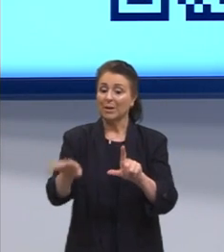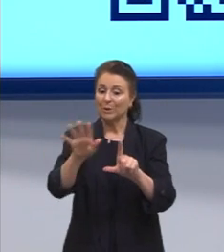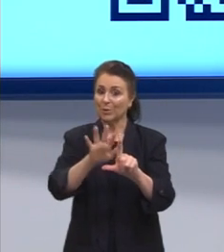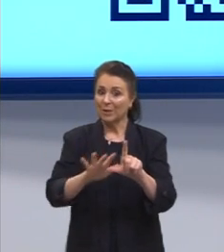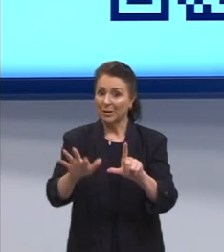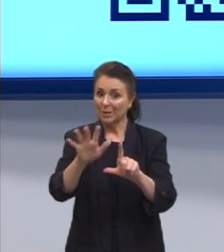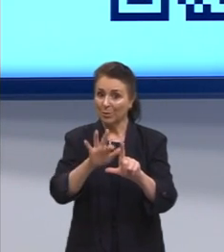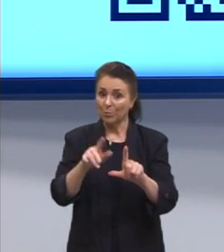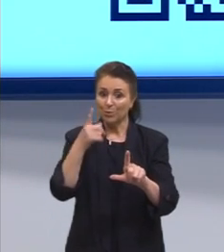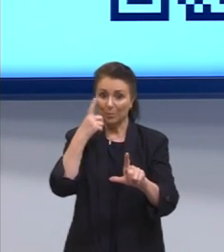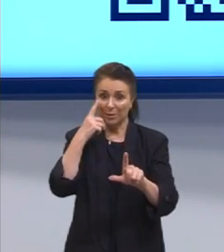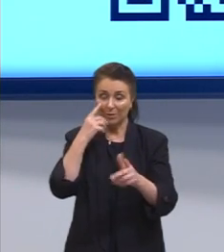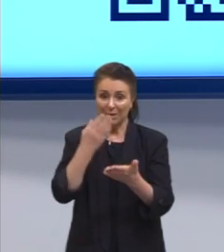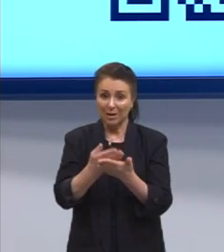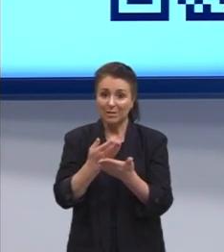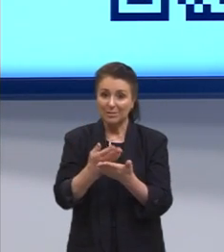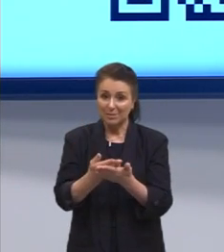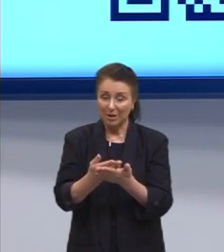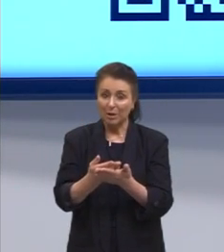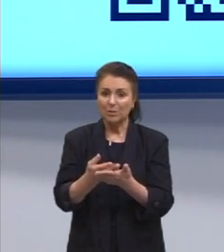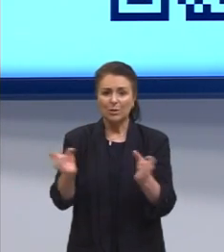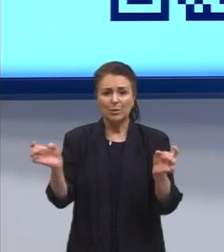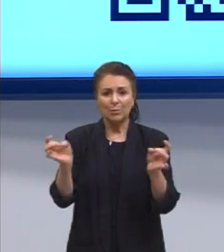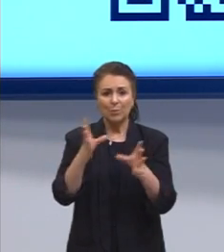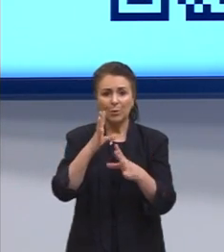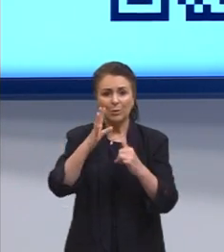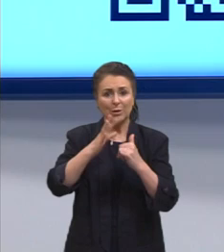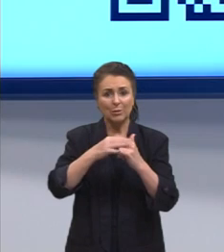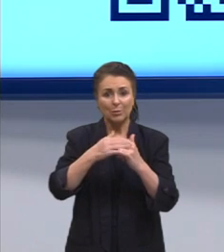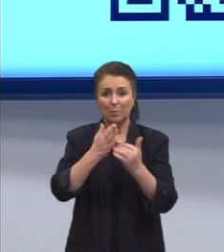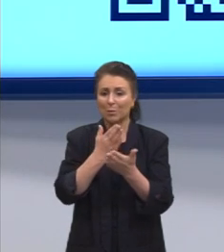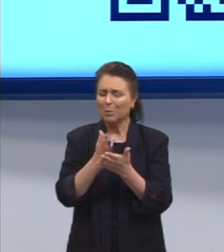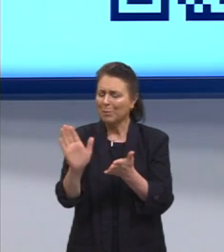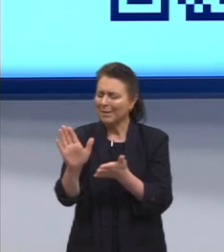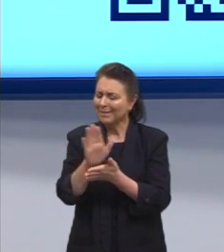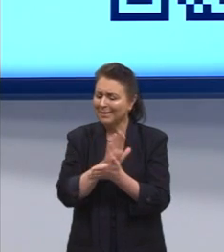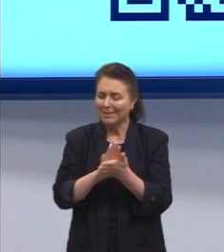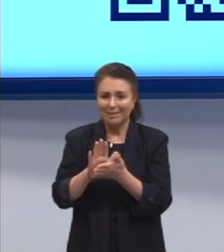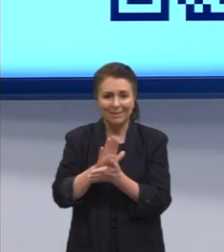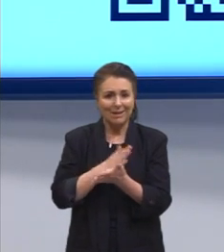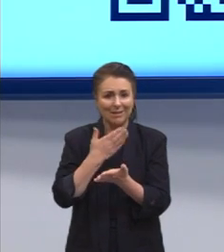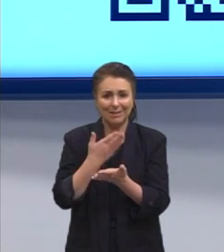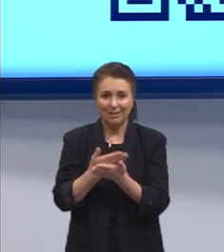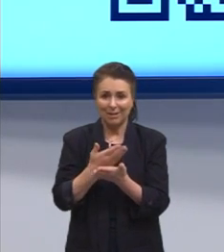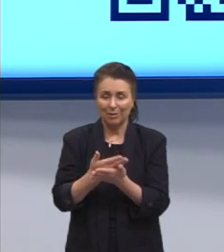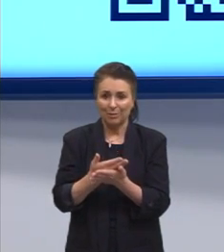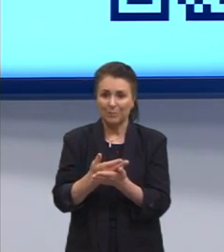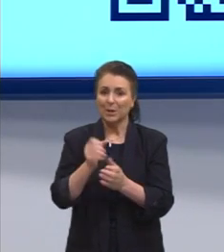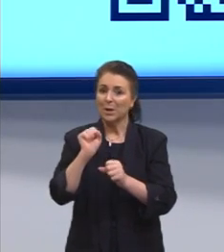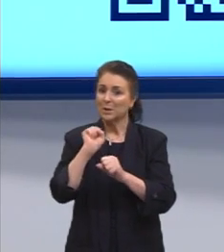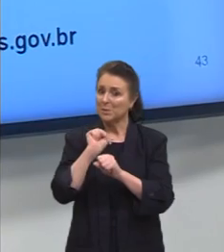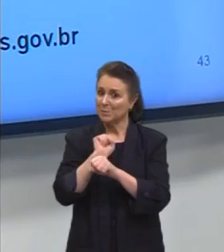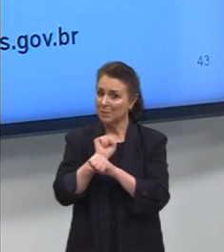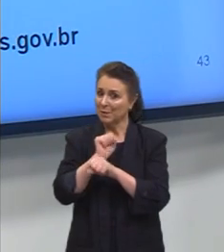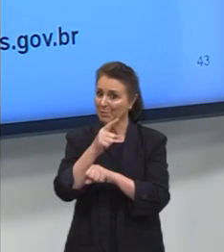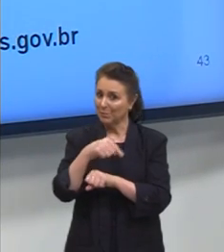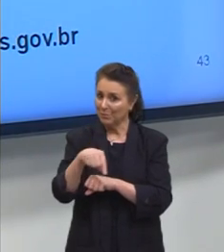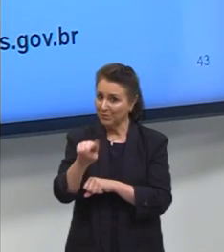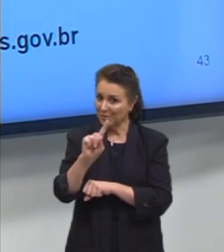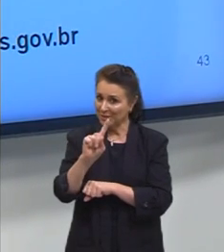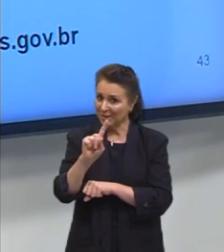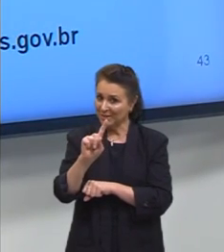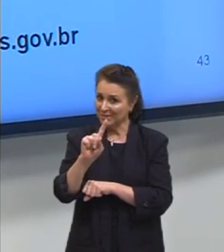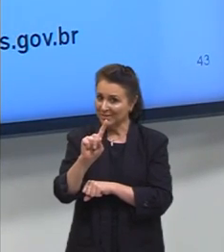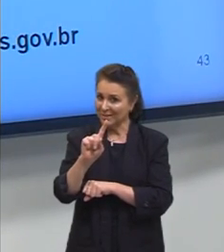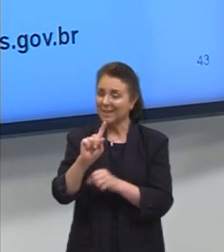para vocês assistirem as aulas que já estão lá no YouTube, para não perder nenhuma aula. Eu conto com vocês, então. Até